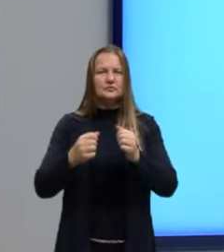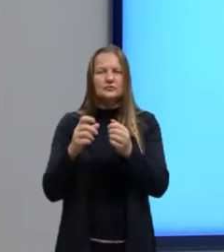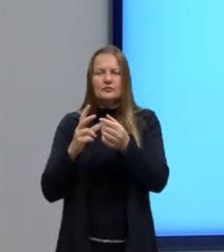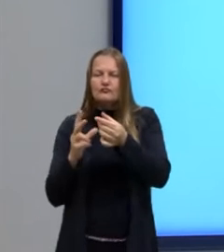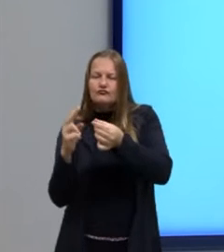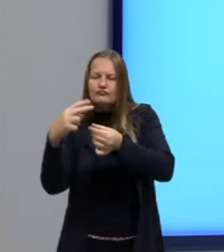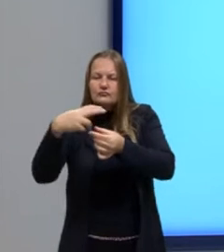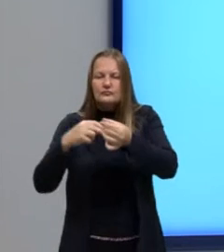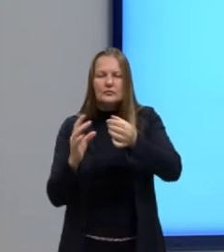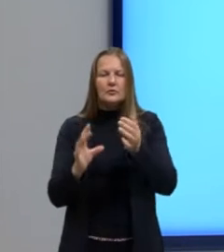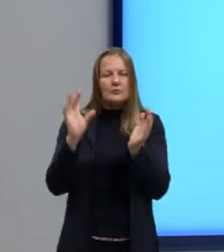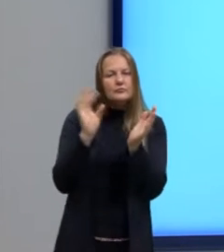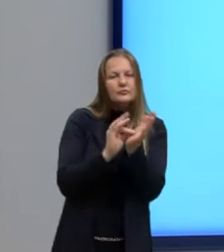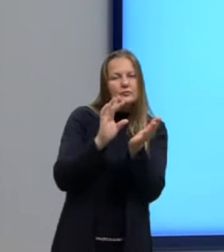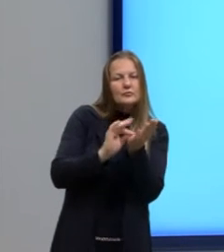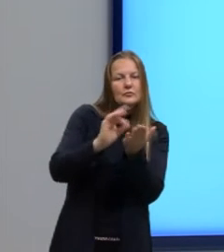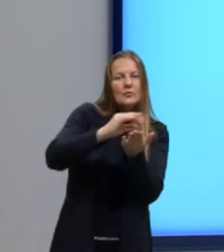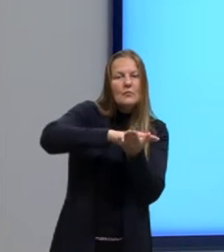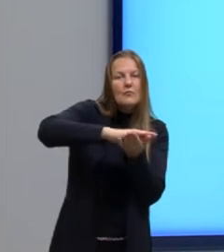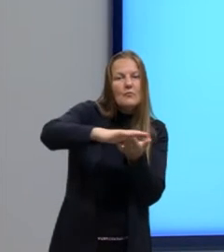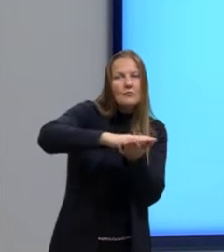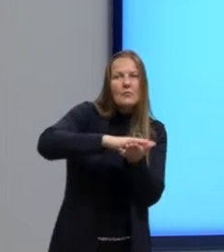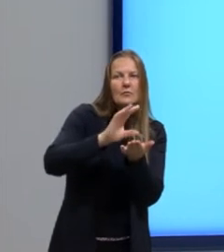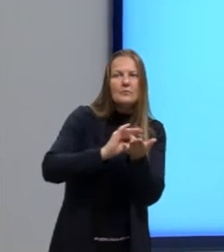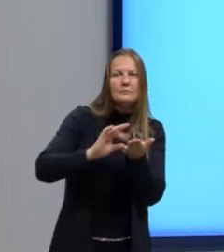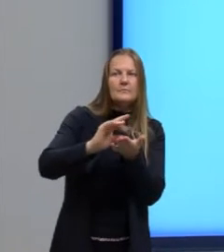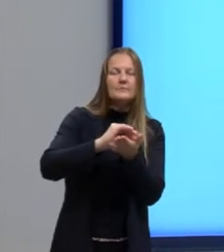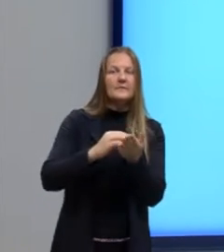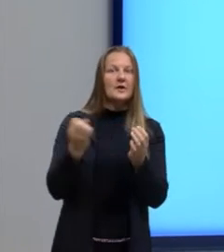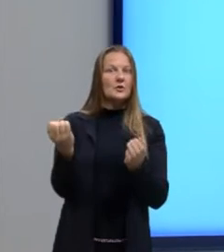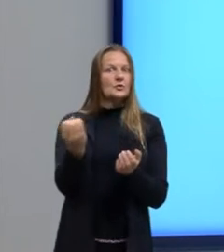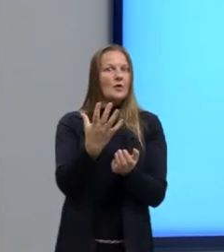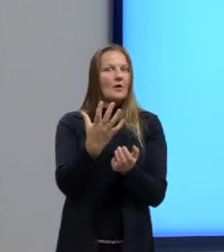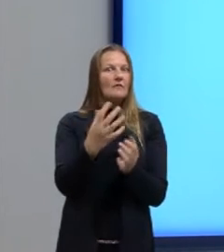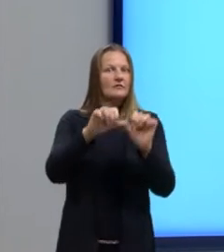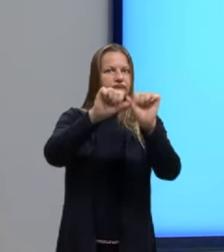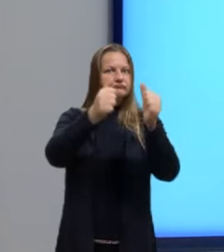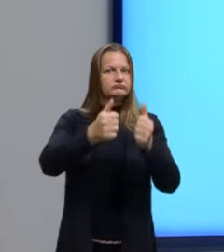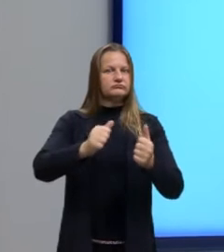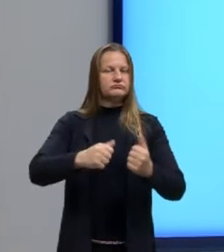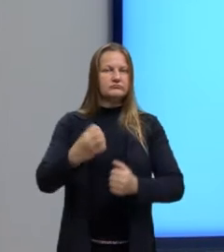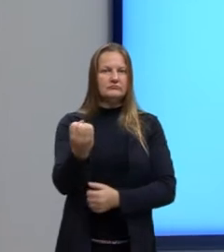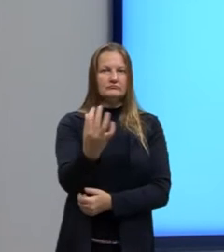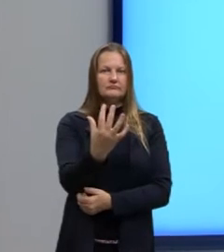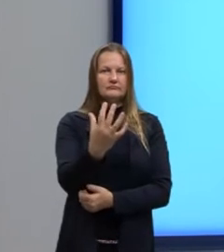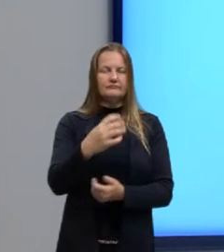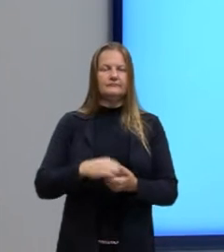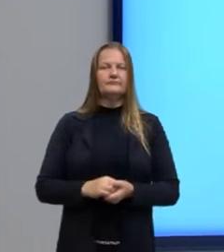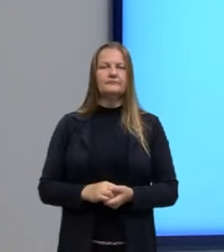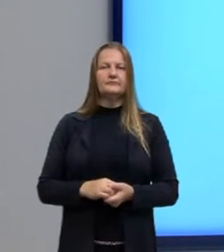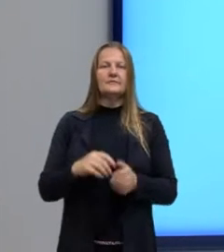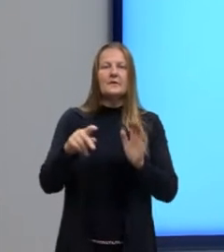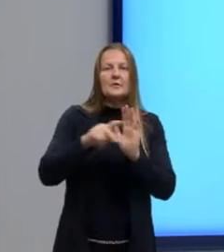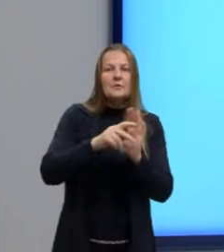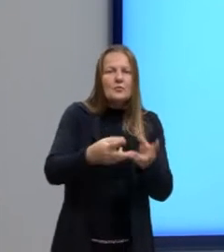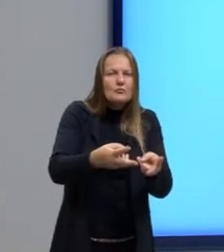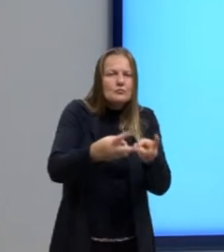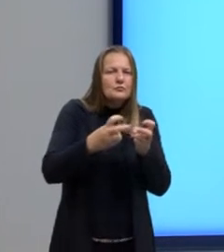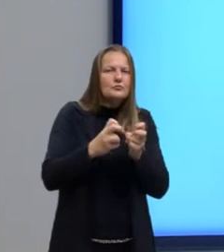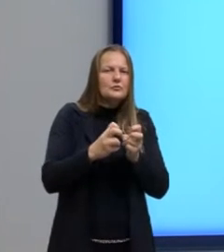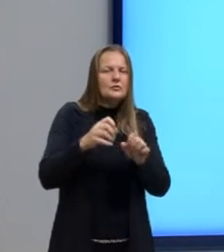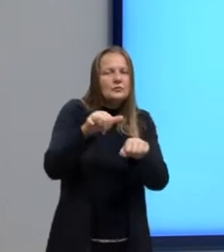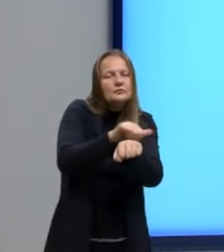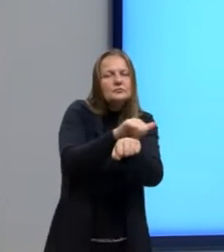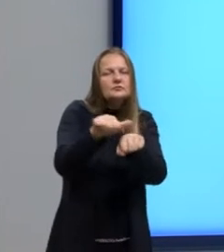cola elas em uma superfície e você constrói uma nova imagem. Então, você tem a apropriação, você tem a